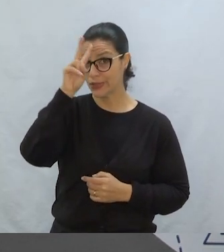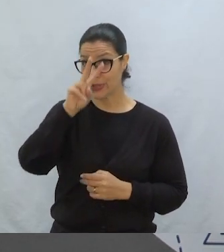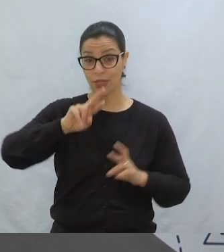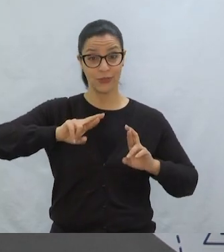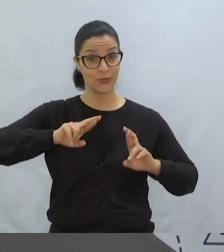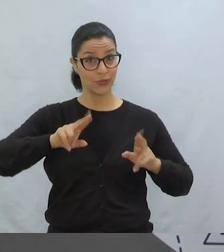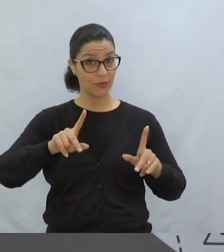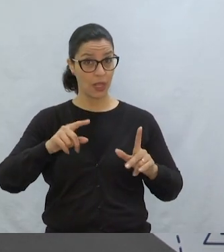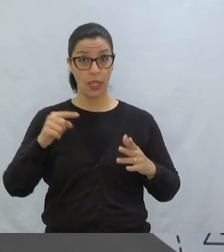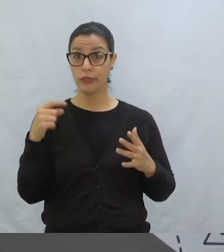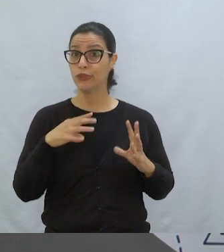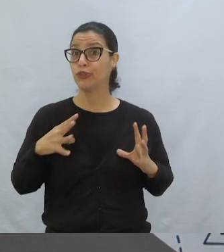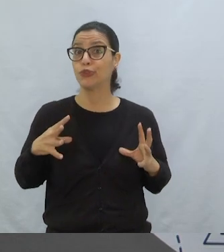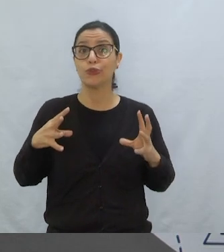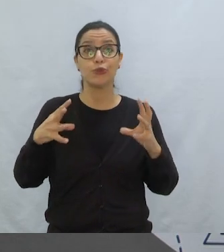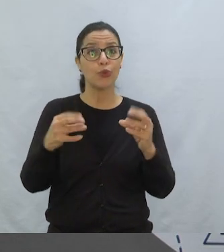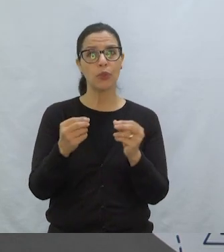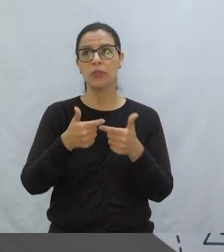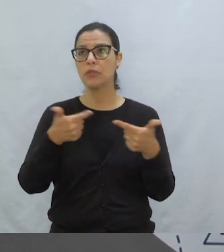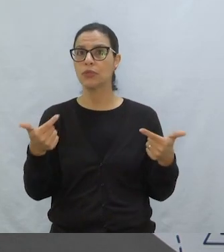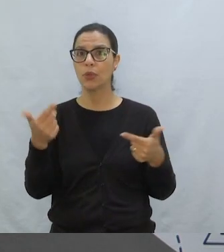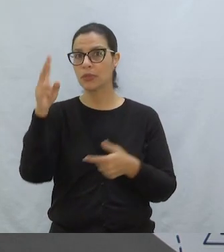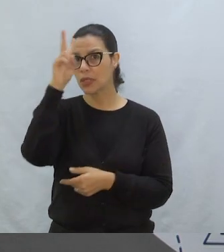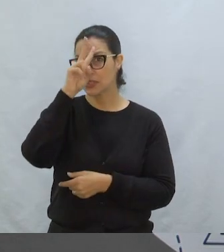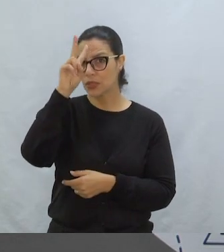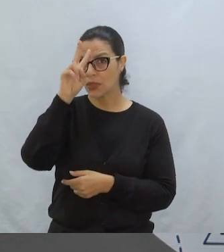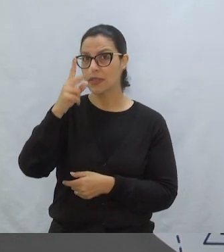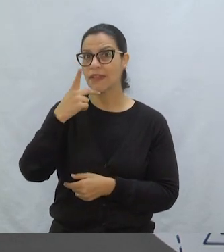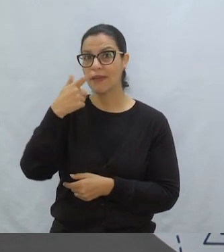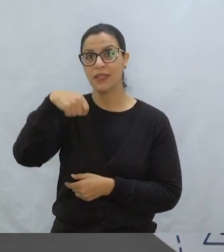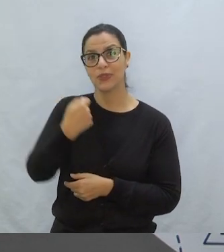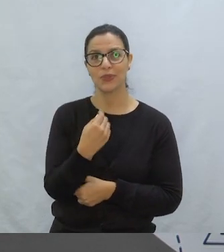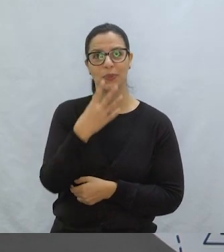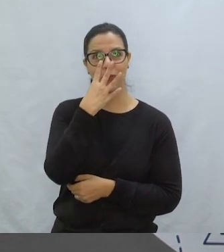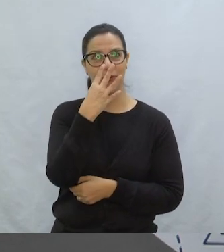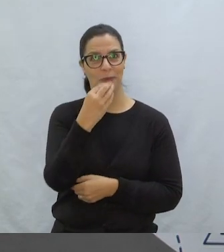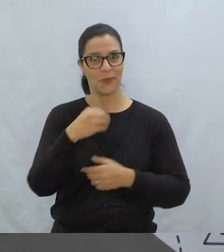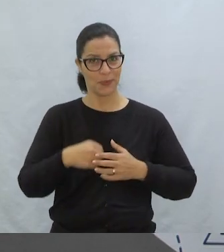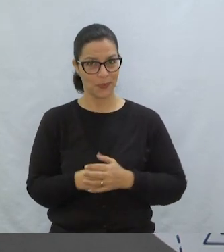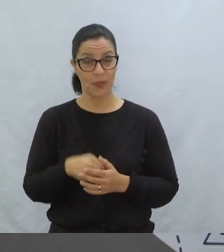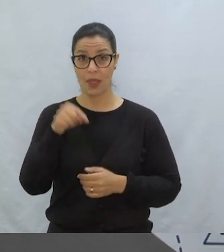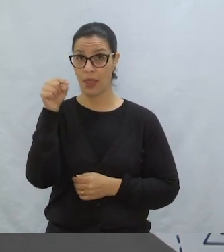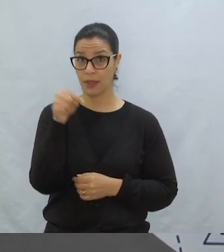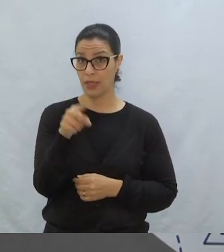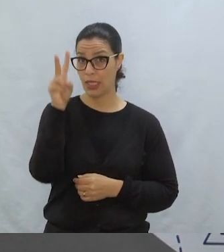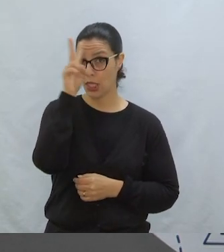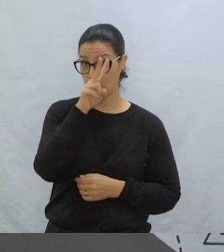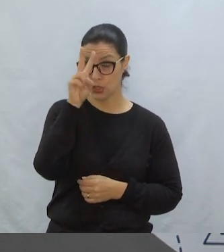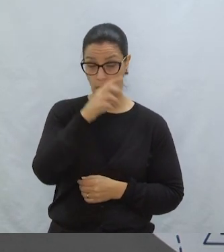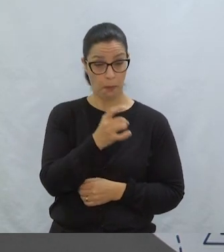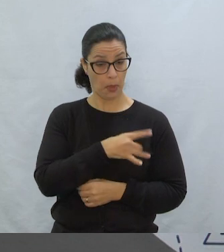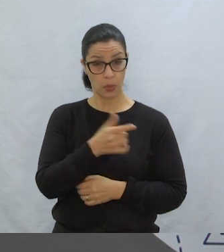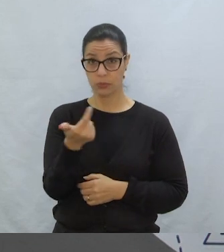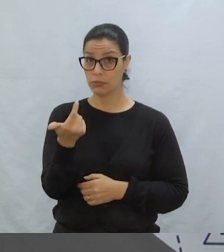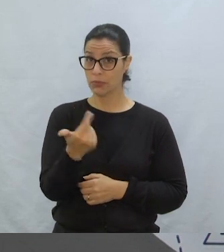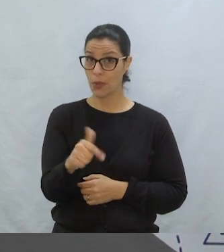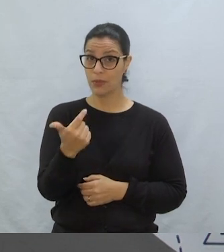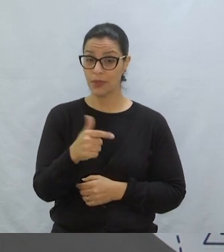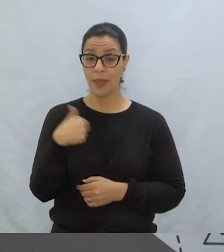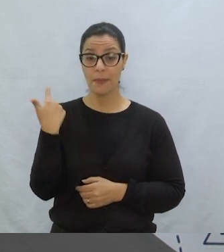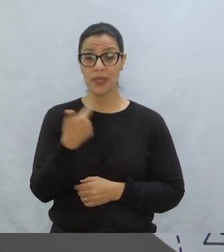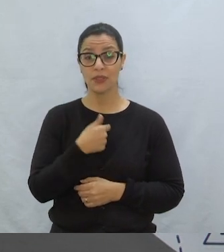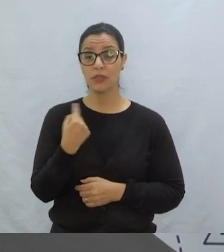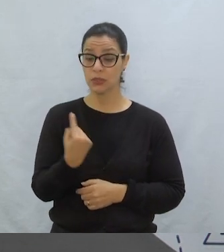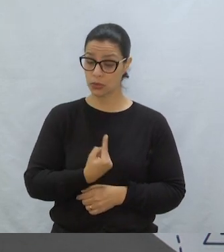uma história distinta de todas as atravessadas por lobos Aqui, a não há medo